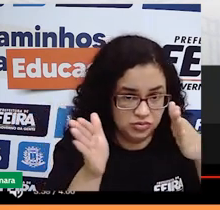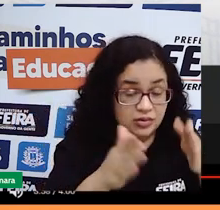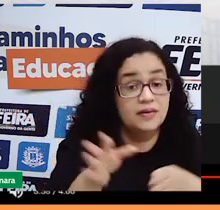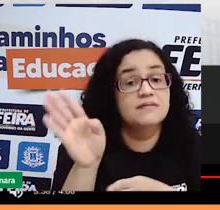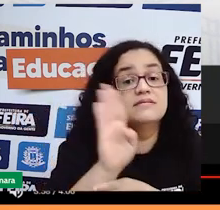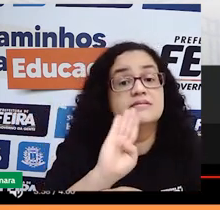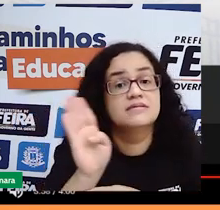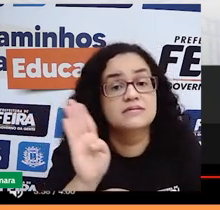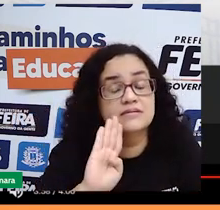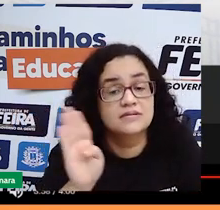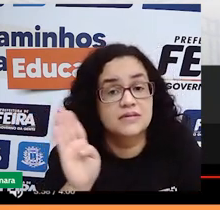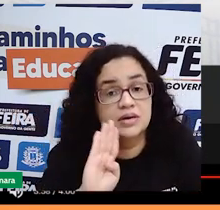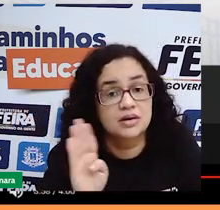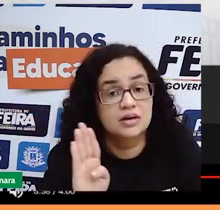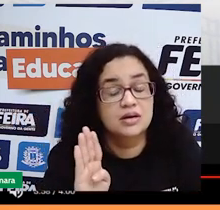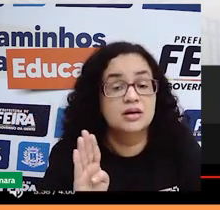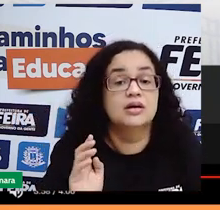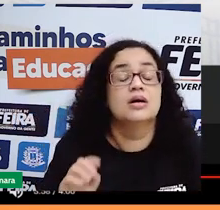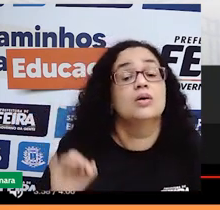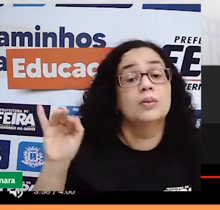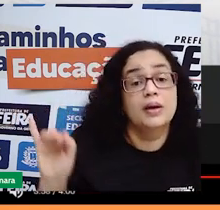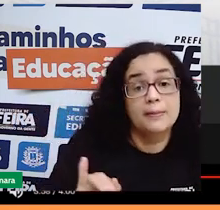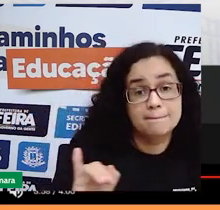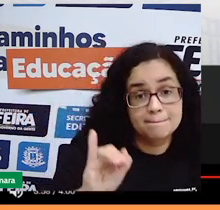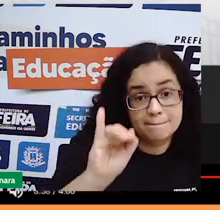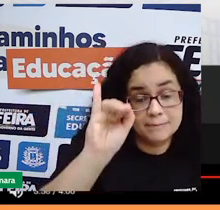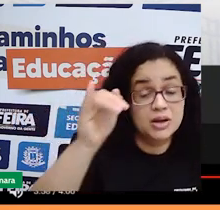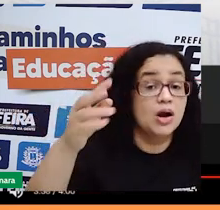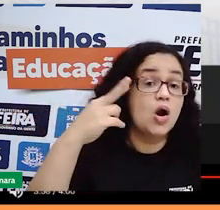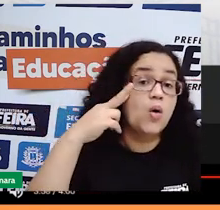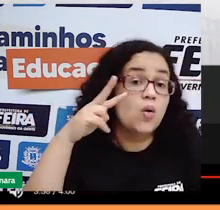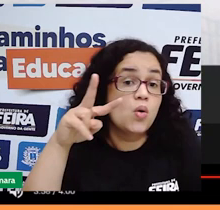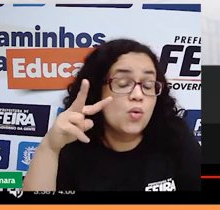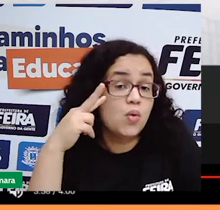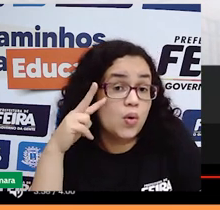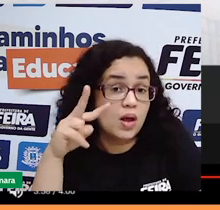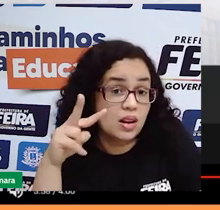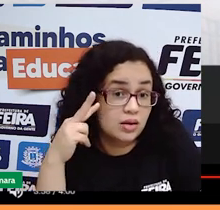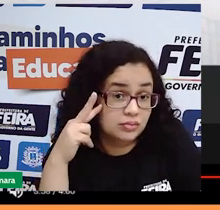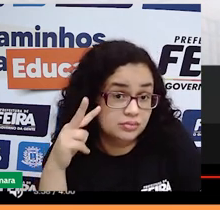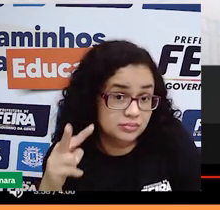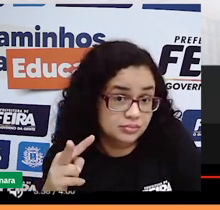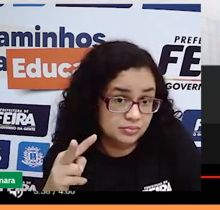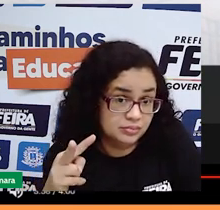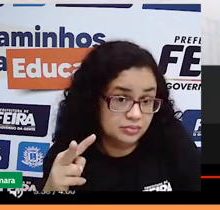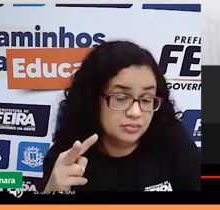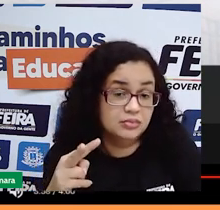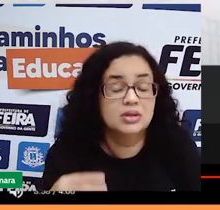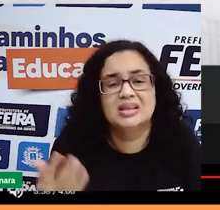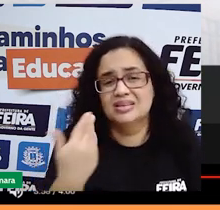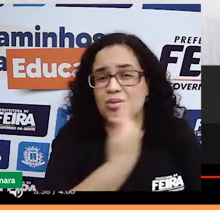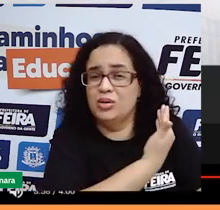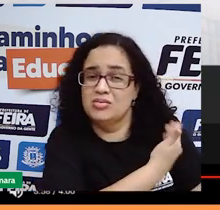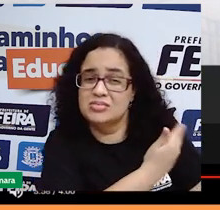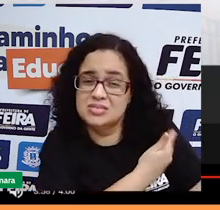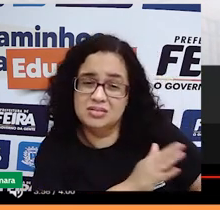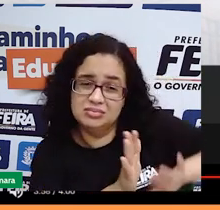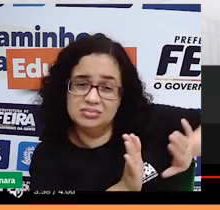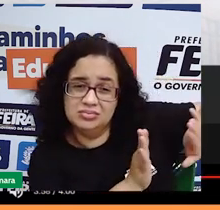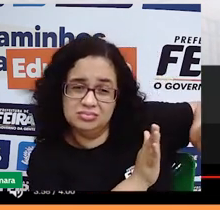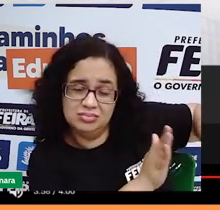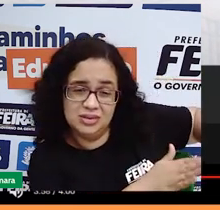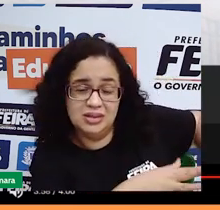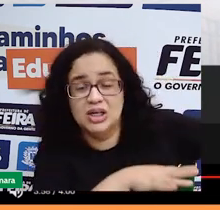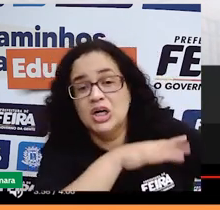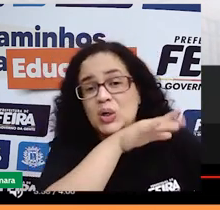e o quanto é importante esse olhar tirando aí todo o preconceito, toda a visão negativa